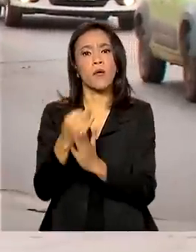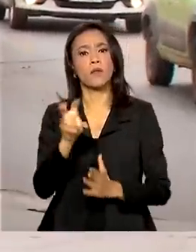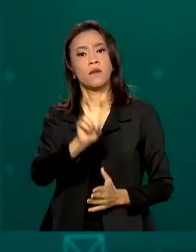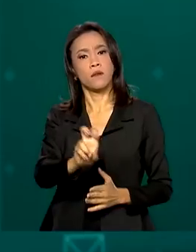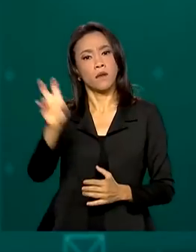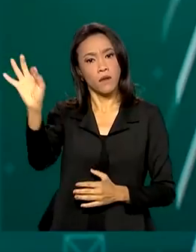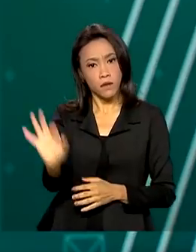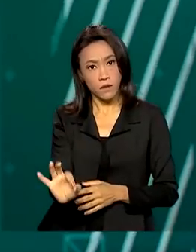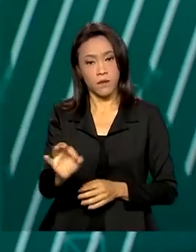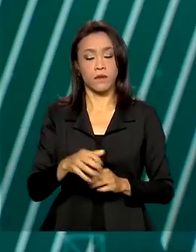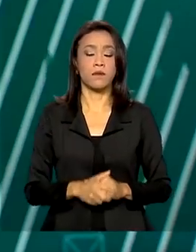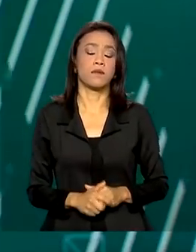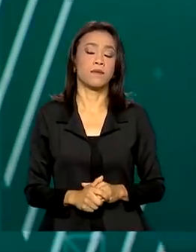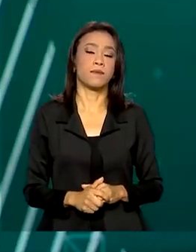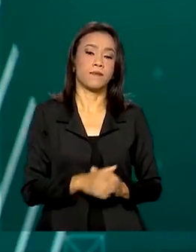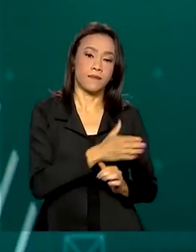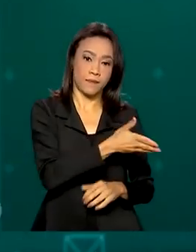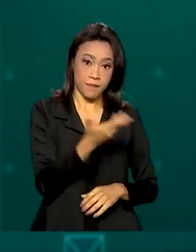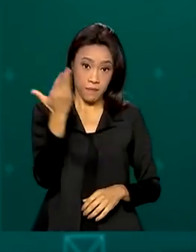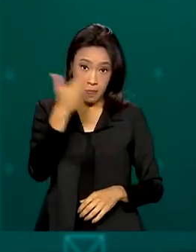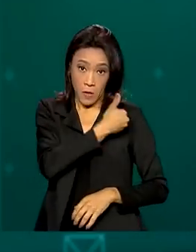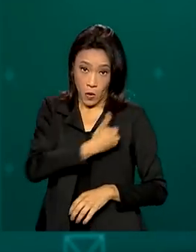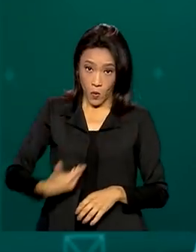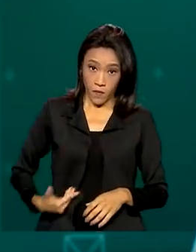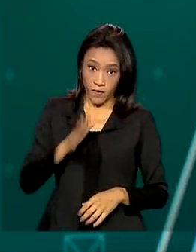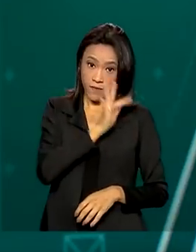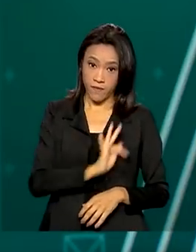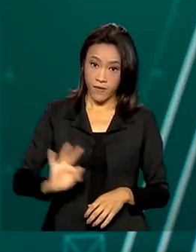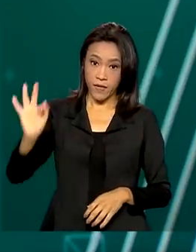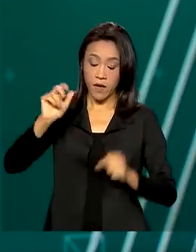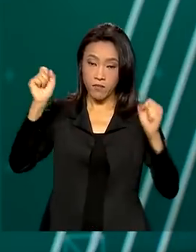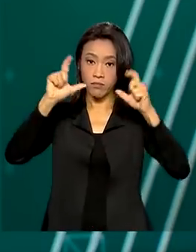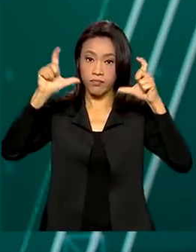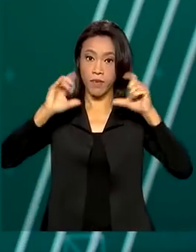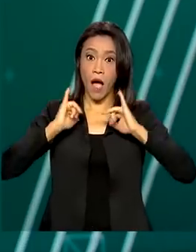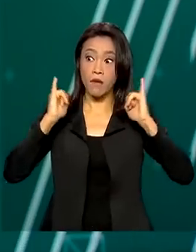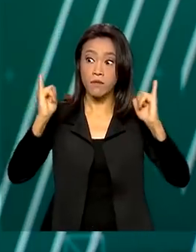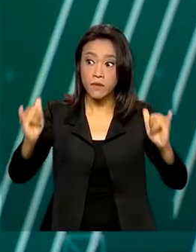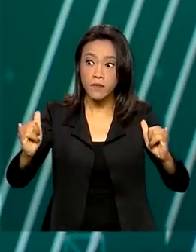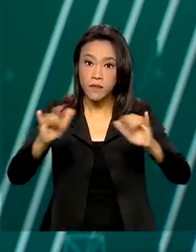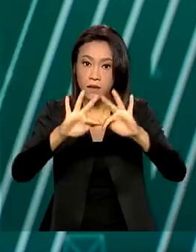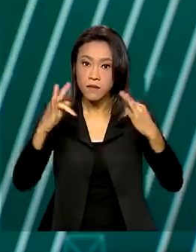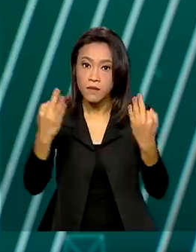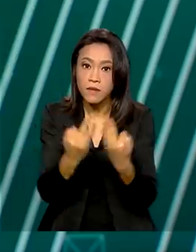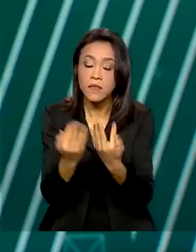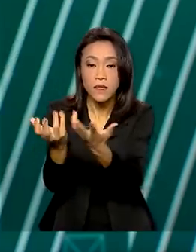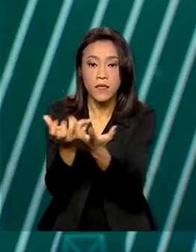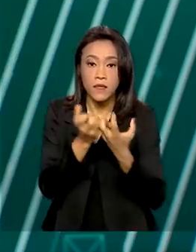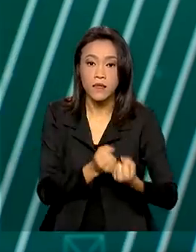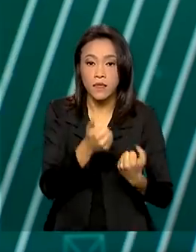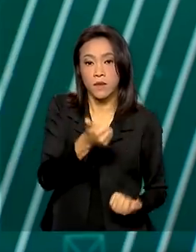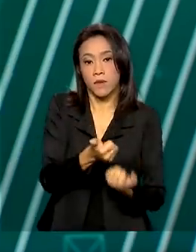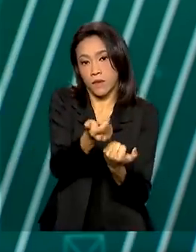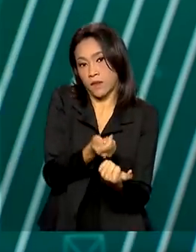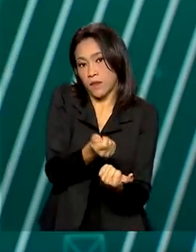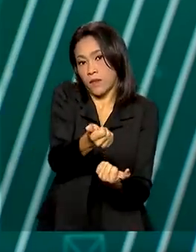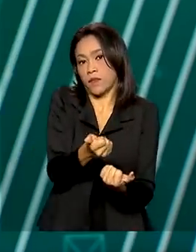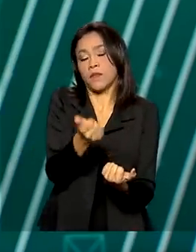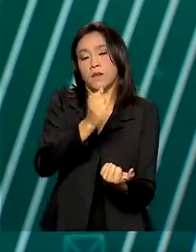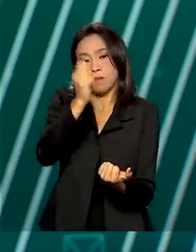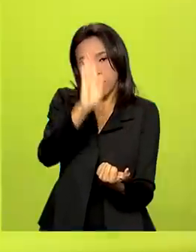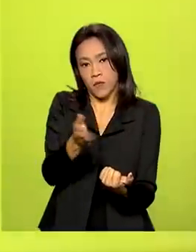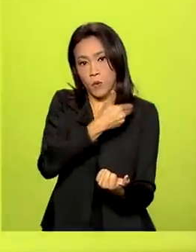varejo. O governo federal faz um alerta às famílias que recebem o Auxílio Brasil. Elas precisam